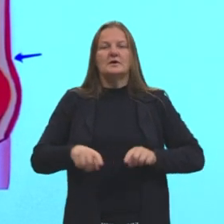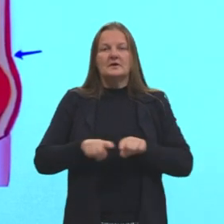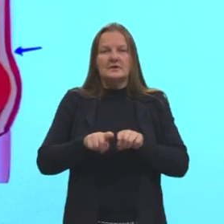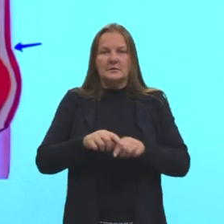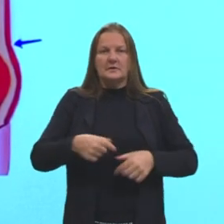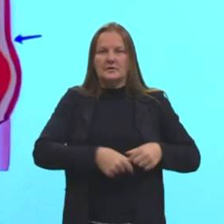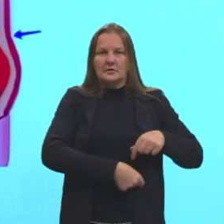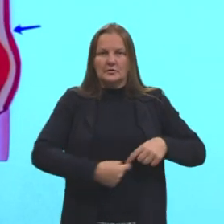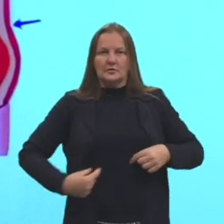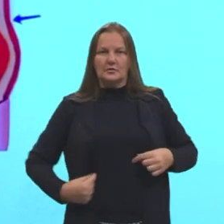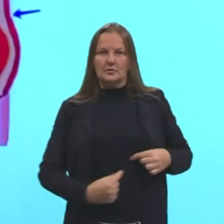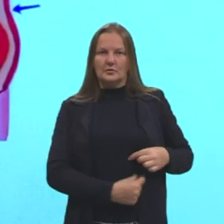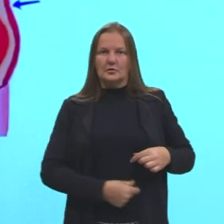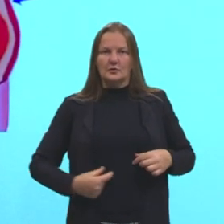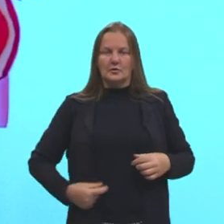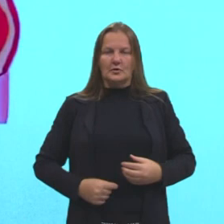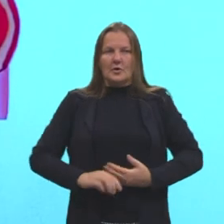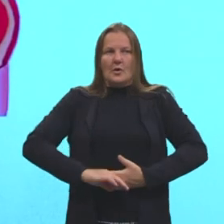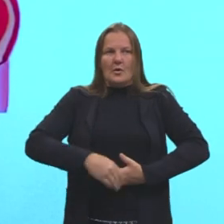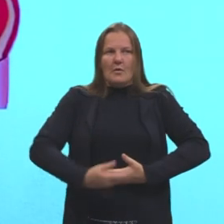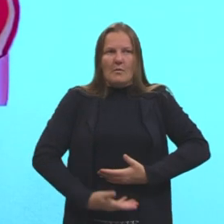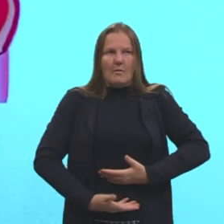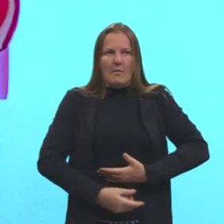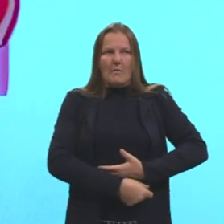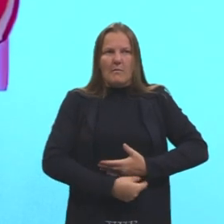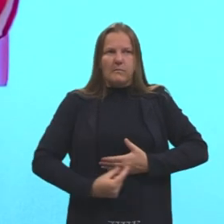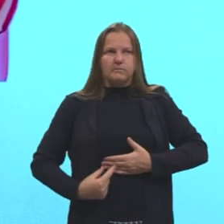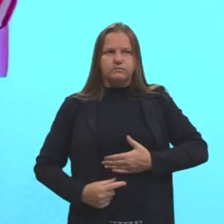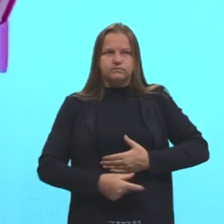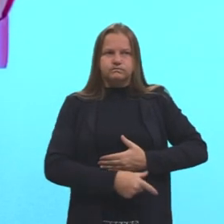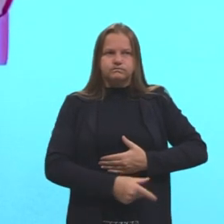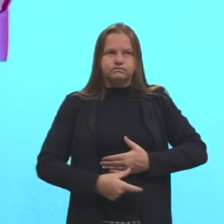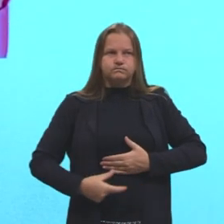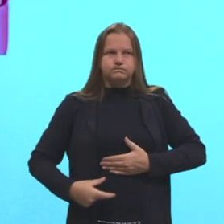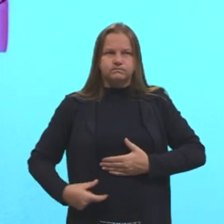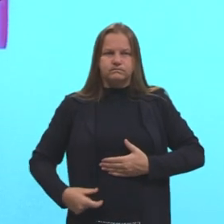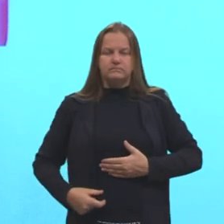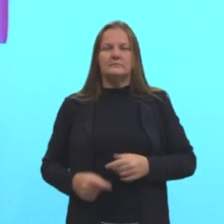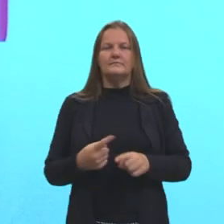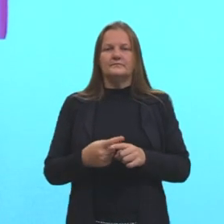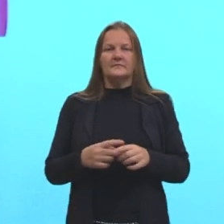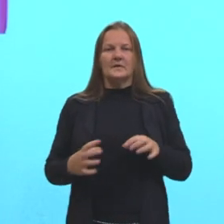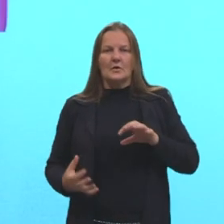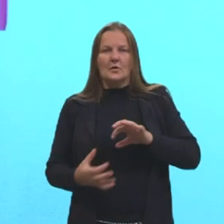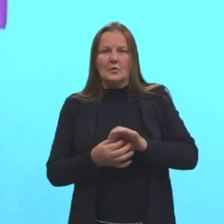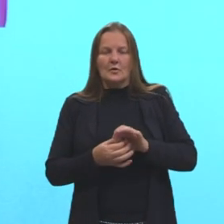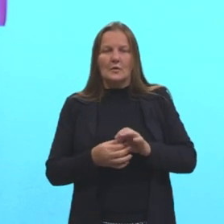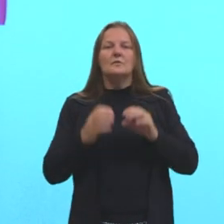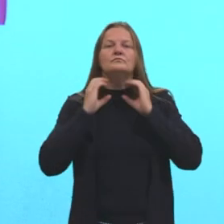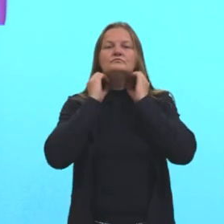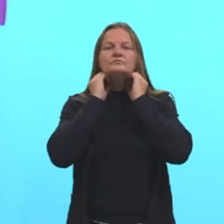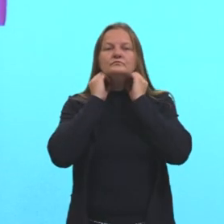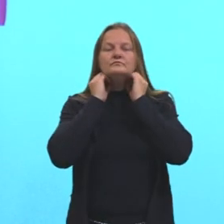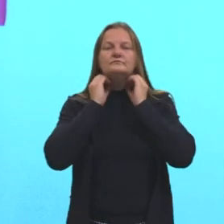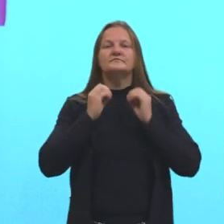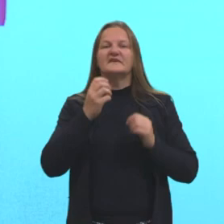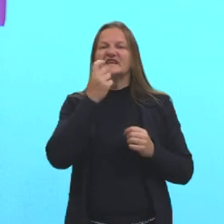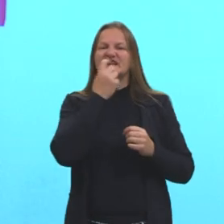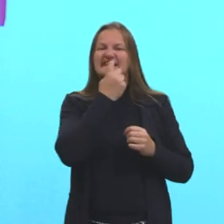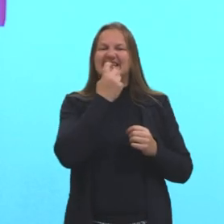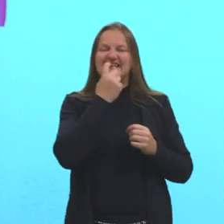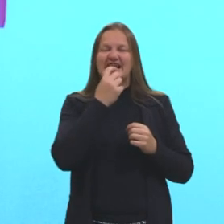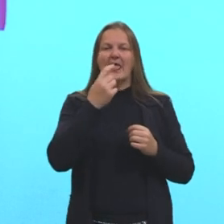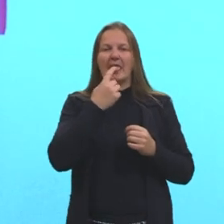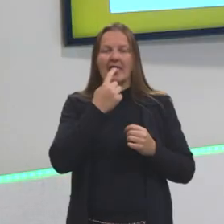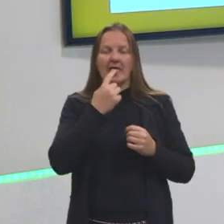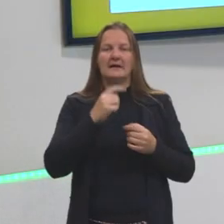Tubo digestório baixo, que é o intestino grosso. E os órgãos anexos, que são as glândulas salivárias, os dentes, a língua,